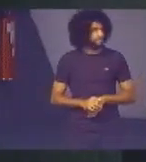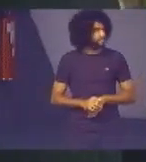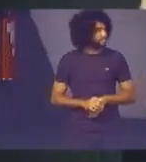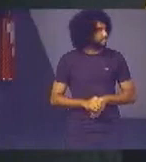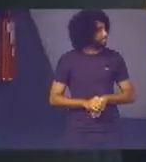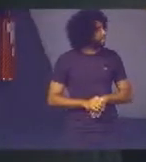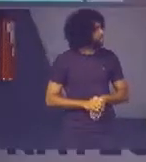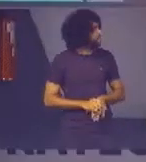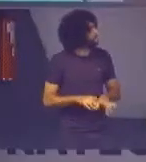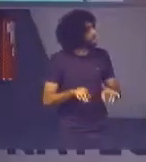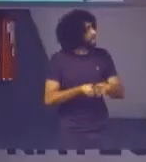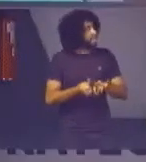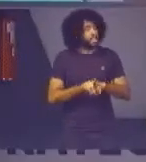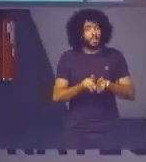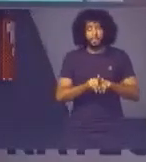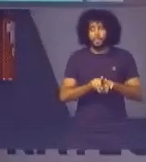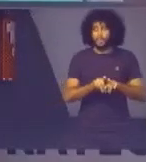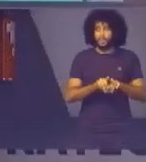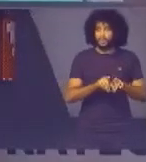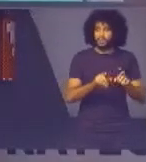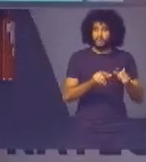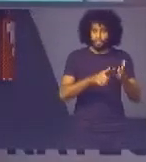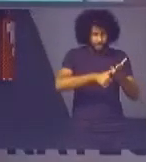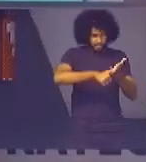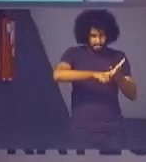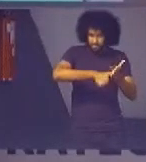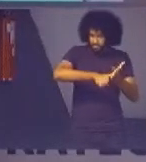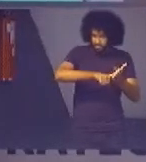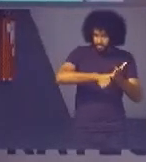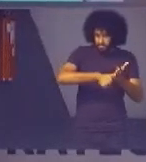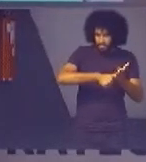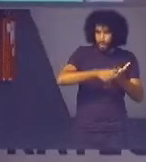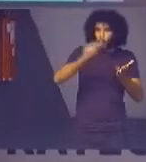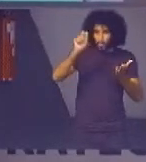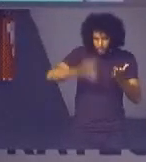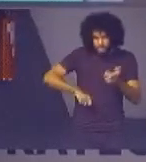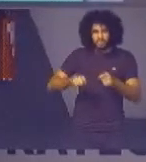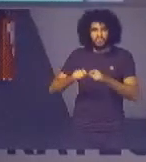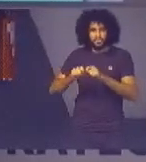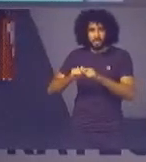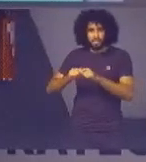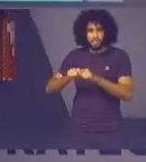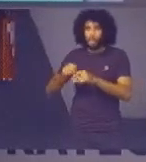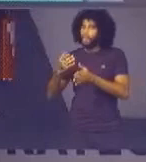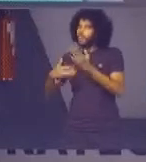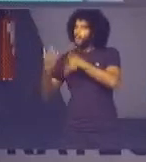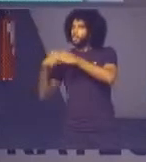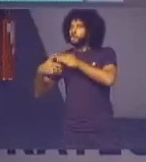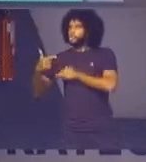carteira de identidade nós conseguimos fazer também lá isso desde 2003 gente